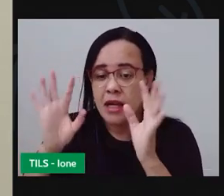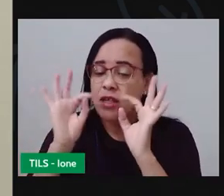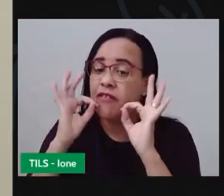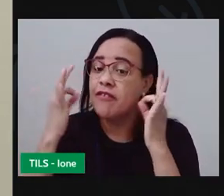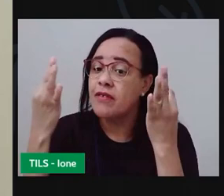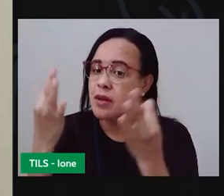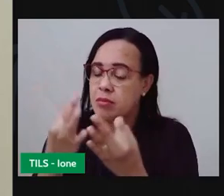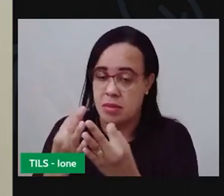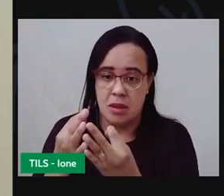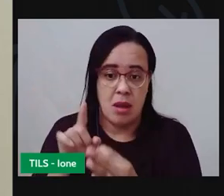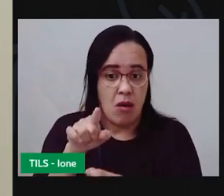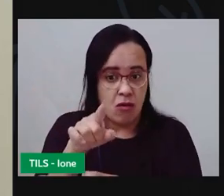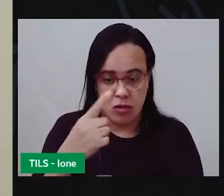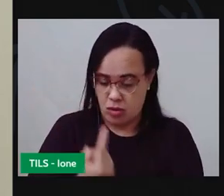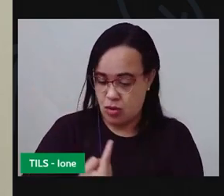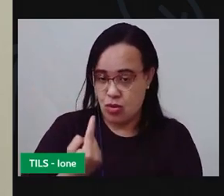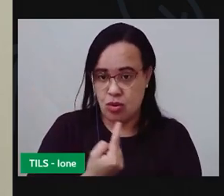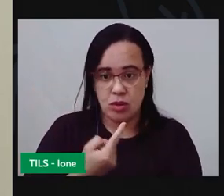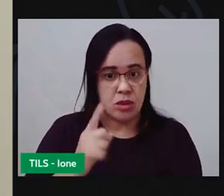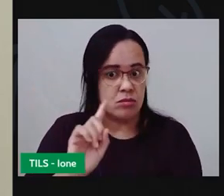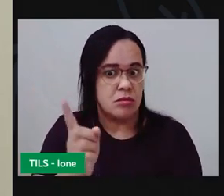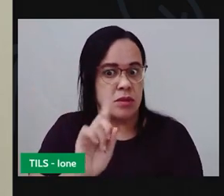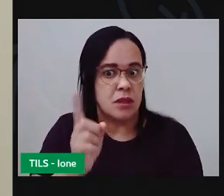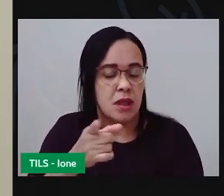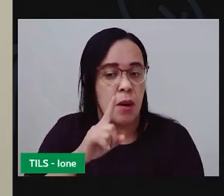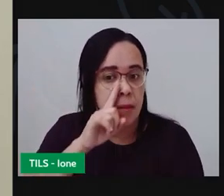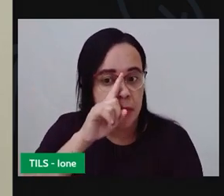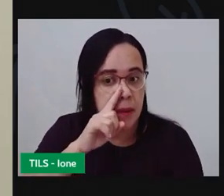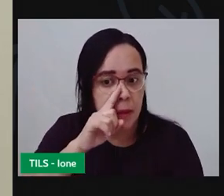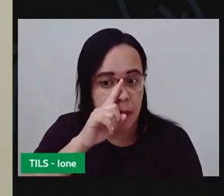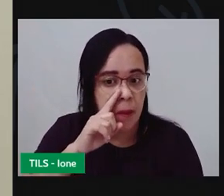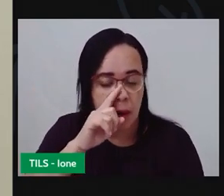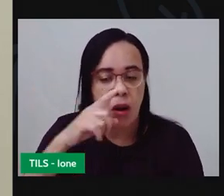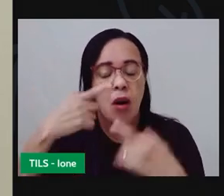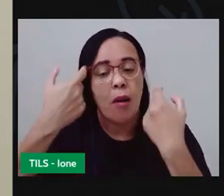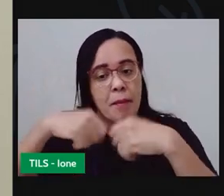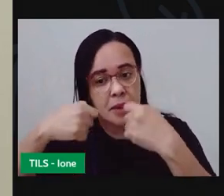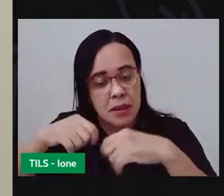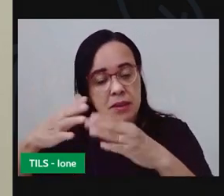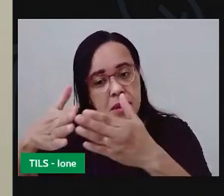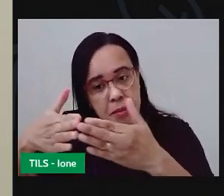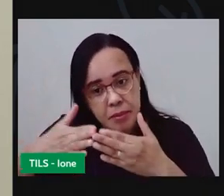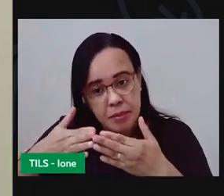fazer os recortes para você.